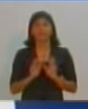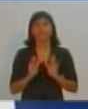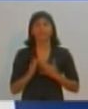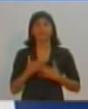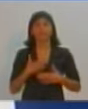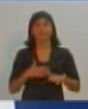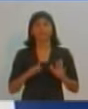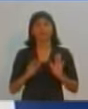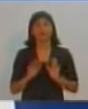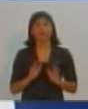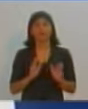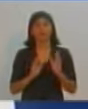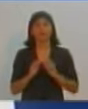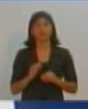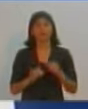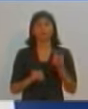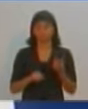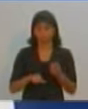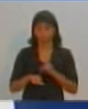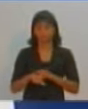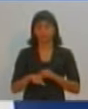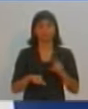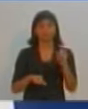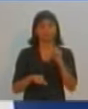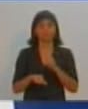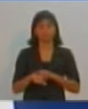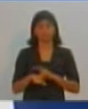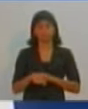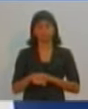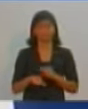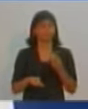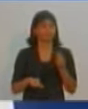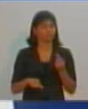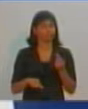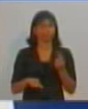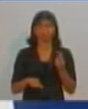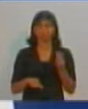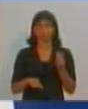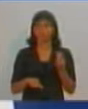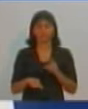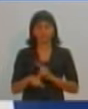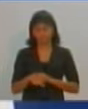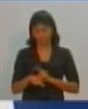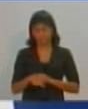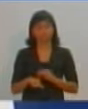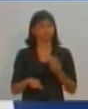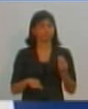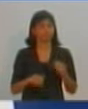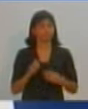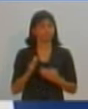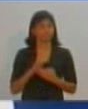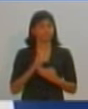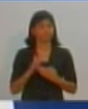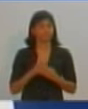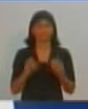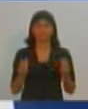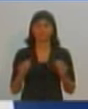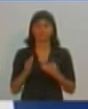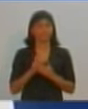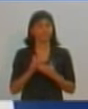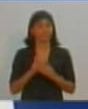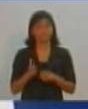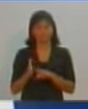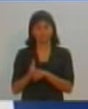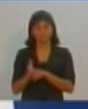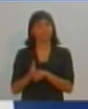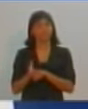poder conseguir um atendimento médico. A situação crítica nós pretendemos resolver dessa forma e para resolver de imediato, porque a construção do hospital